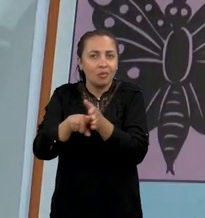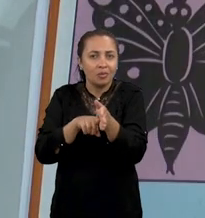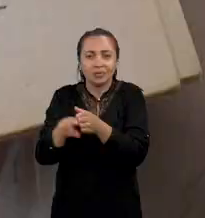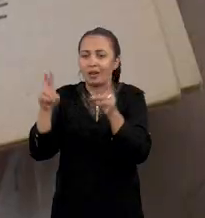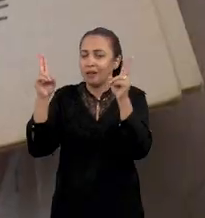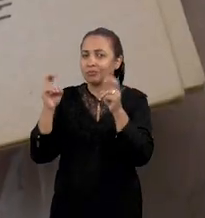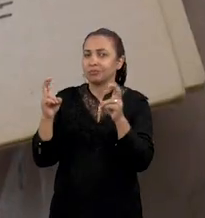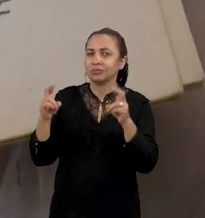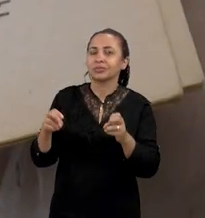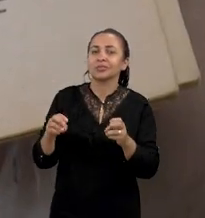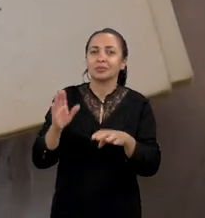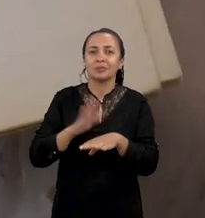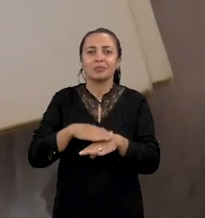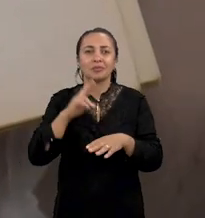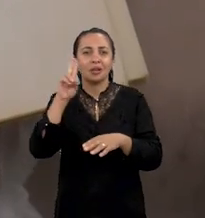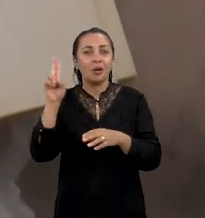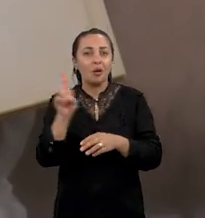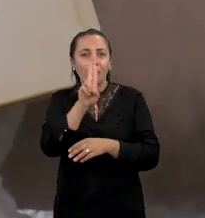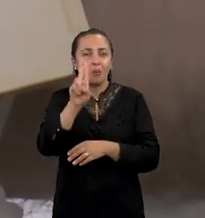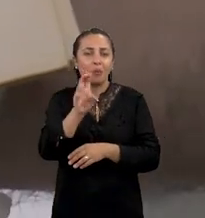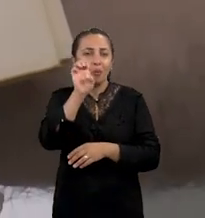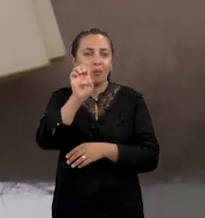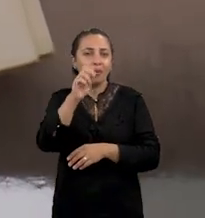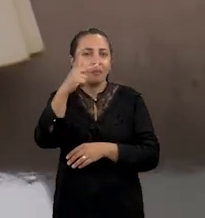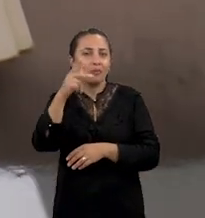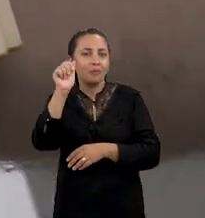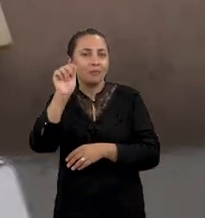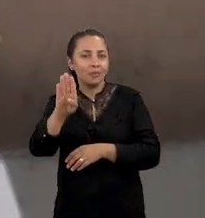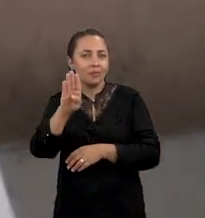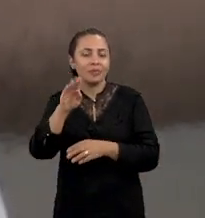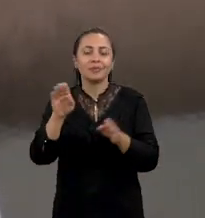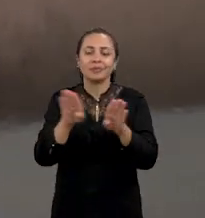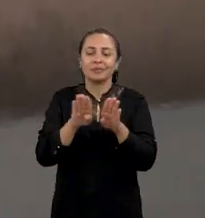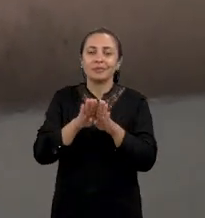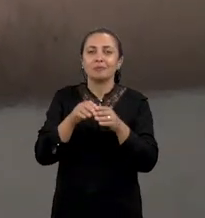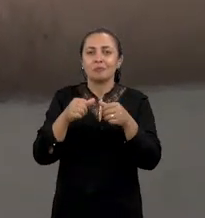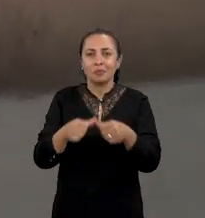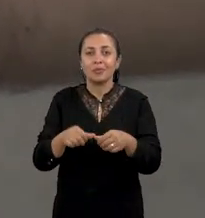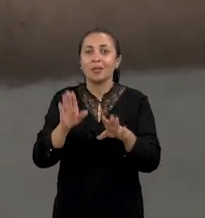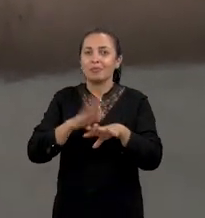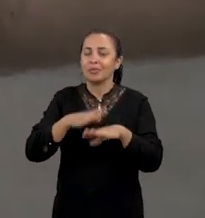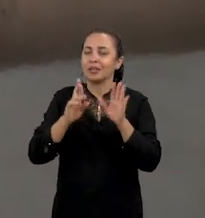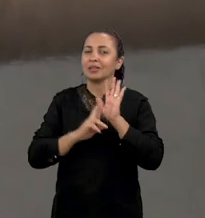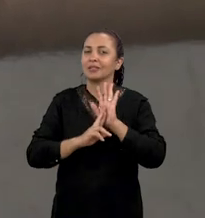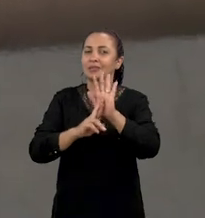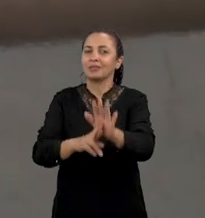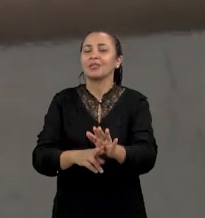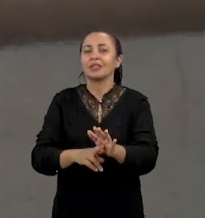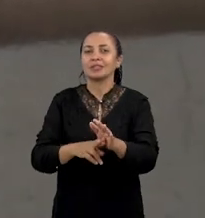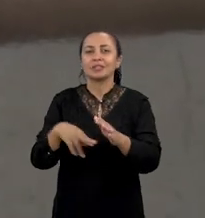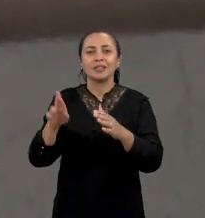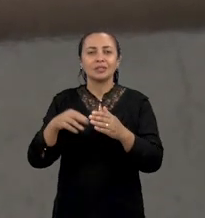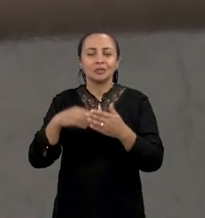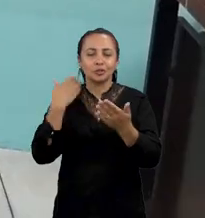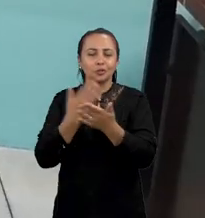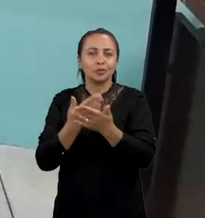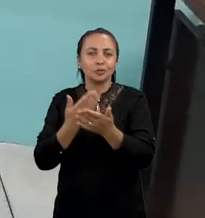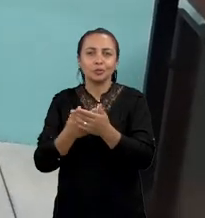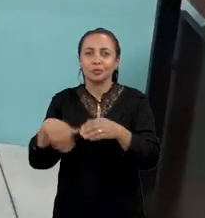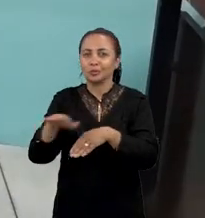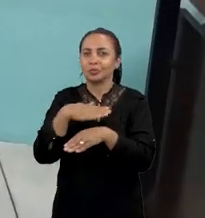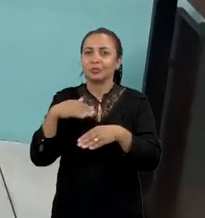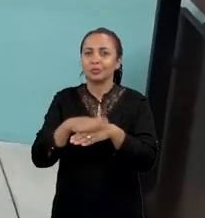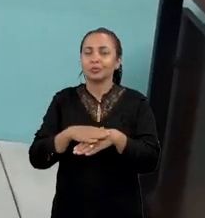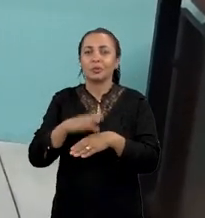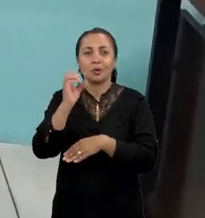investigar o tema principalmente na Universidade Estadual da Paraíba, que se tornou a maior referência em estudos sobre cordel. Uma